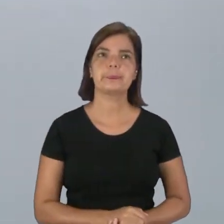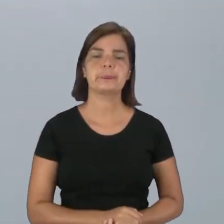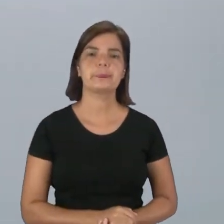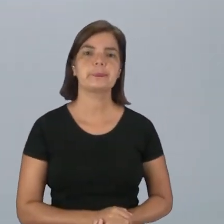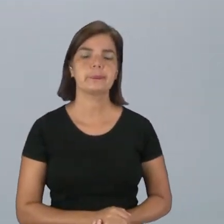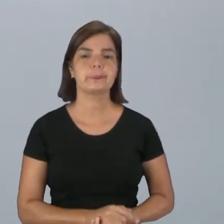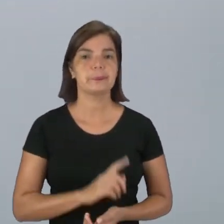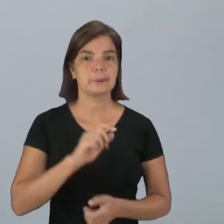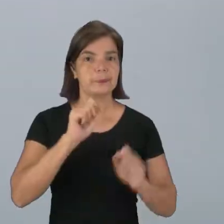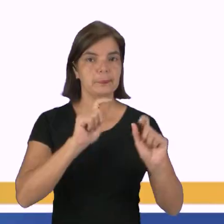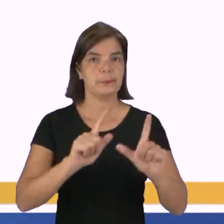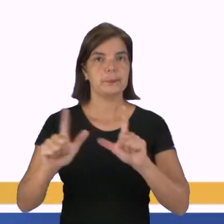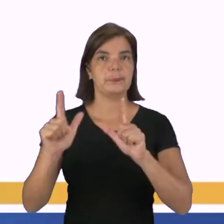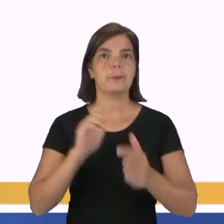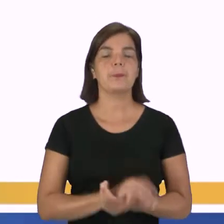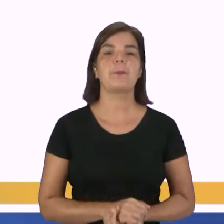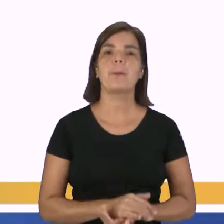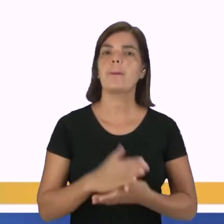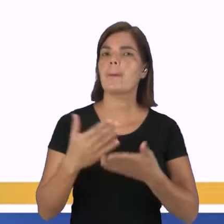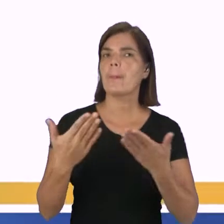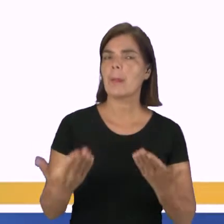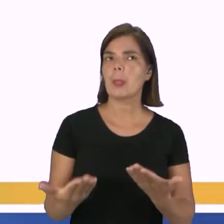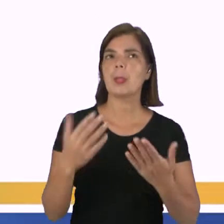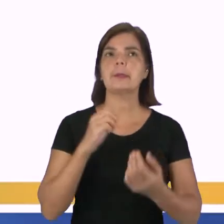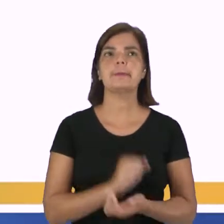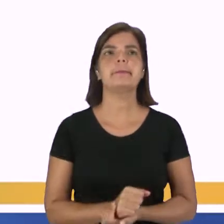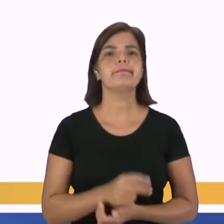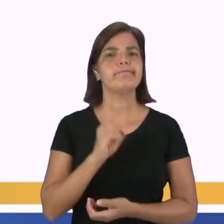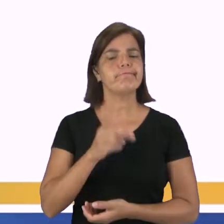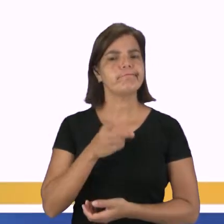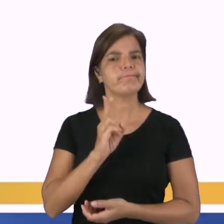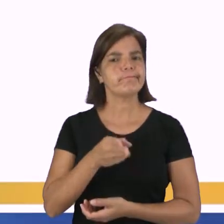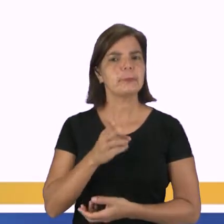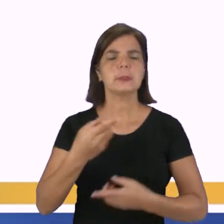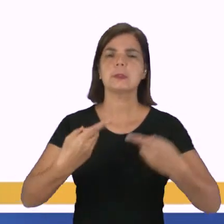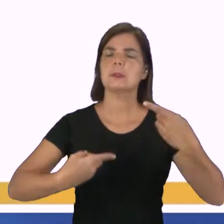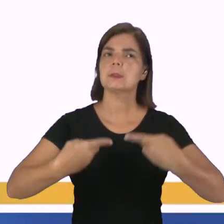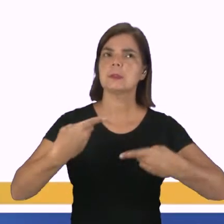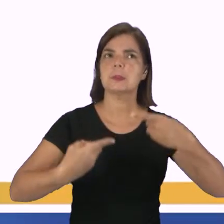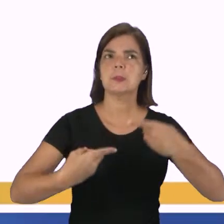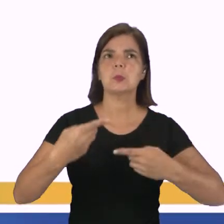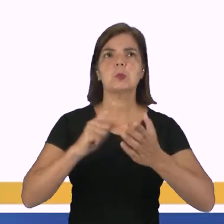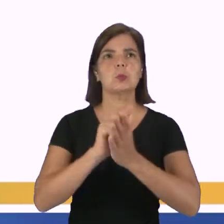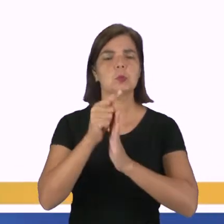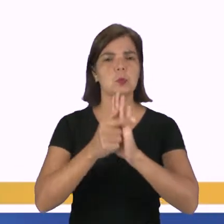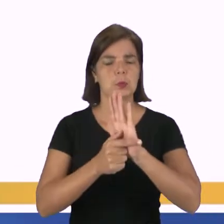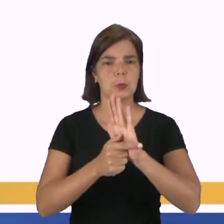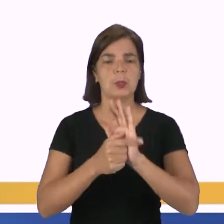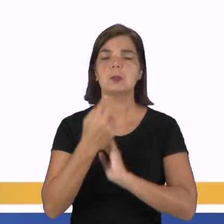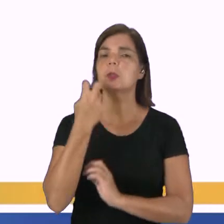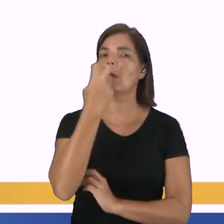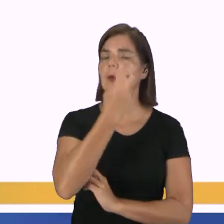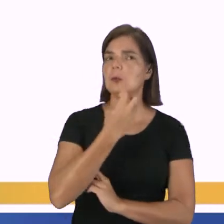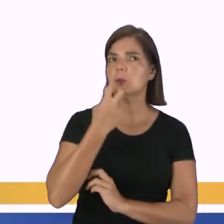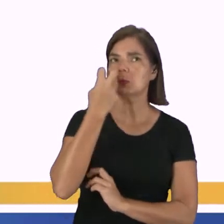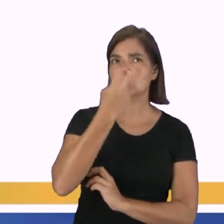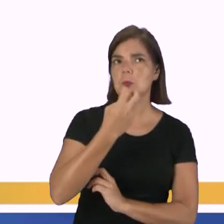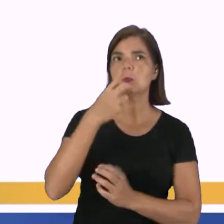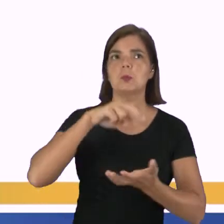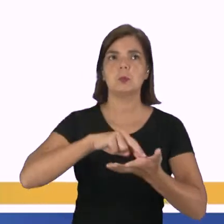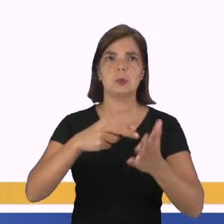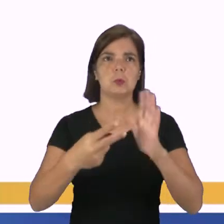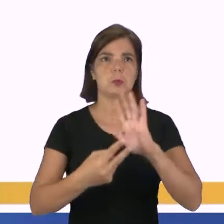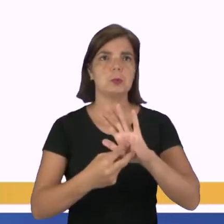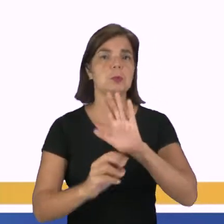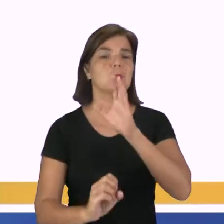comentário. Portanto, mesmo o debate sendo um gênero da oralidade, ou seja,